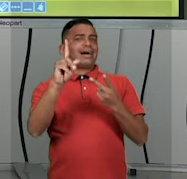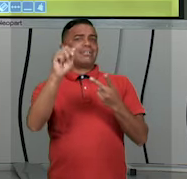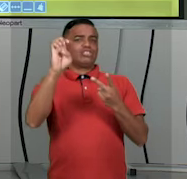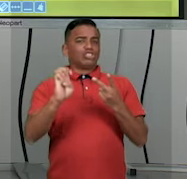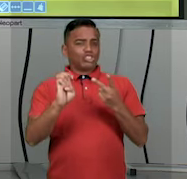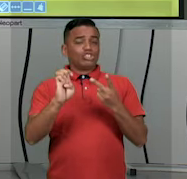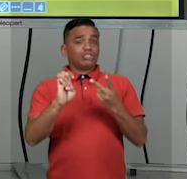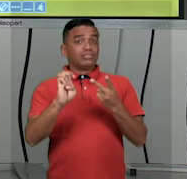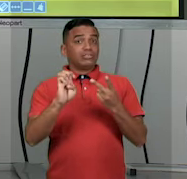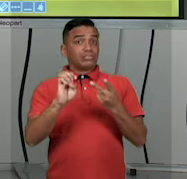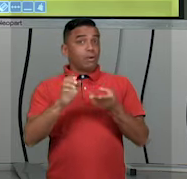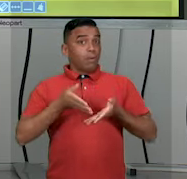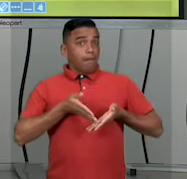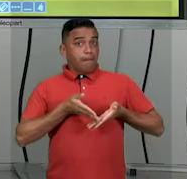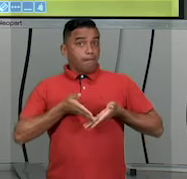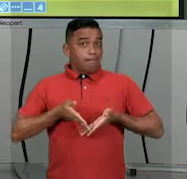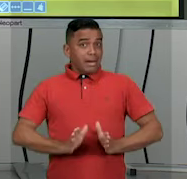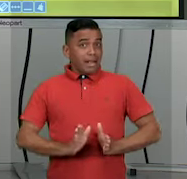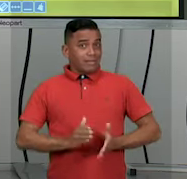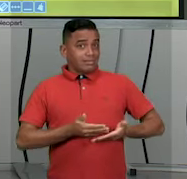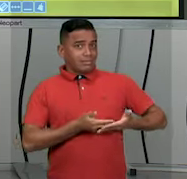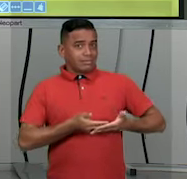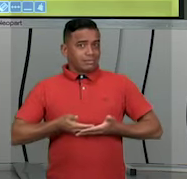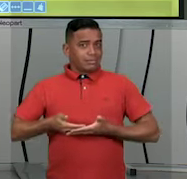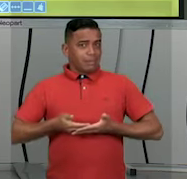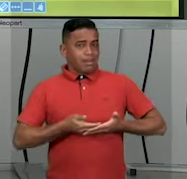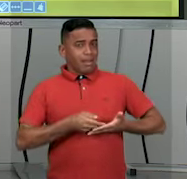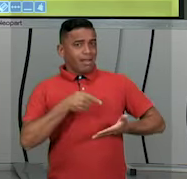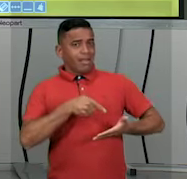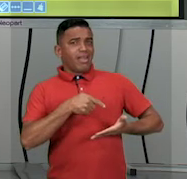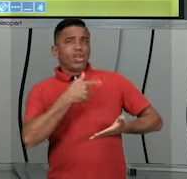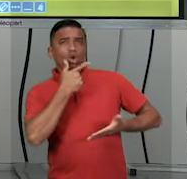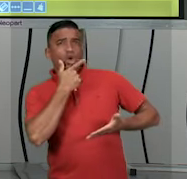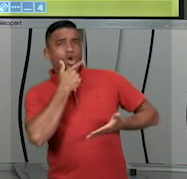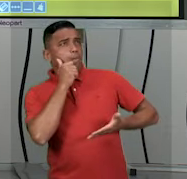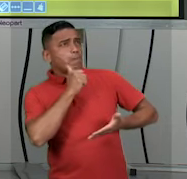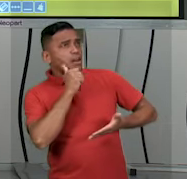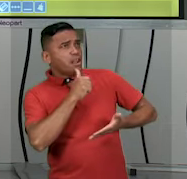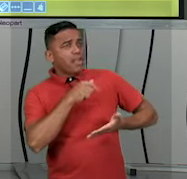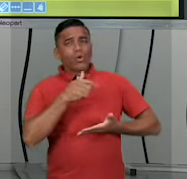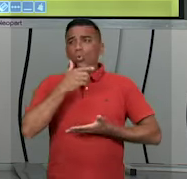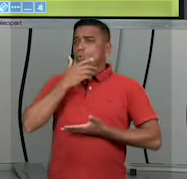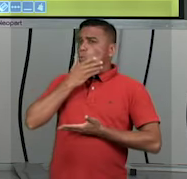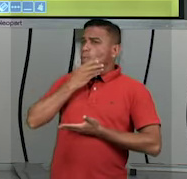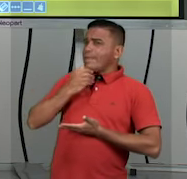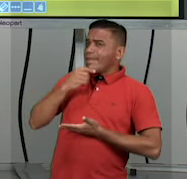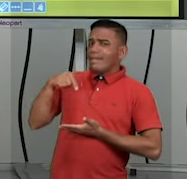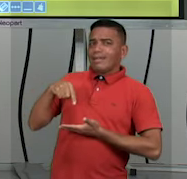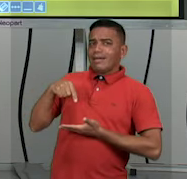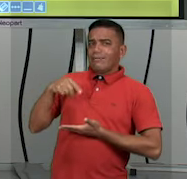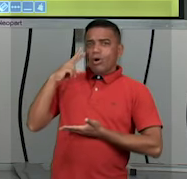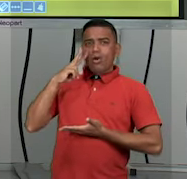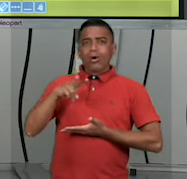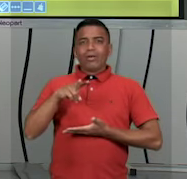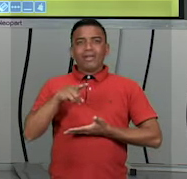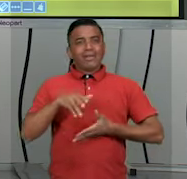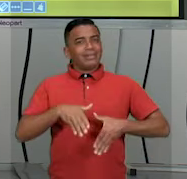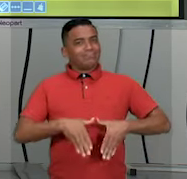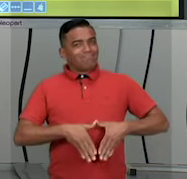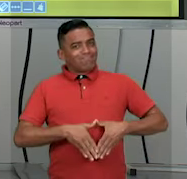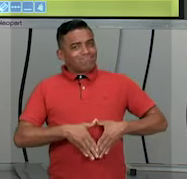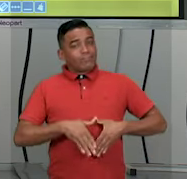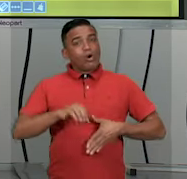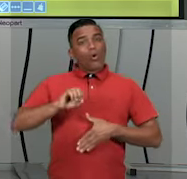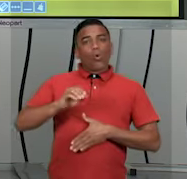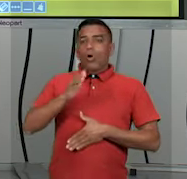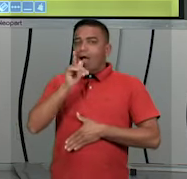você só é capaz de distinguir um menino de uma menina olhando os genitais. Você não